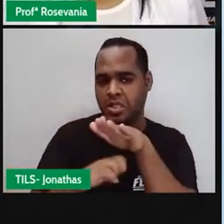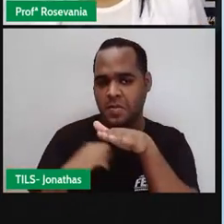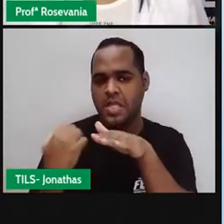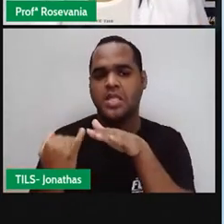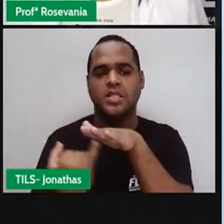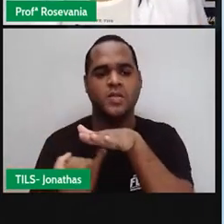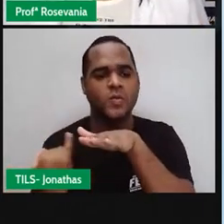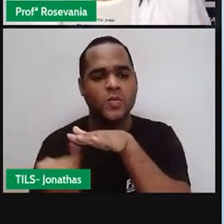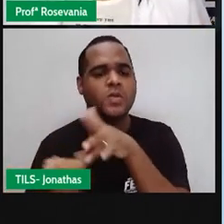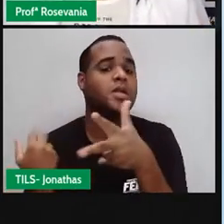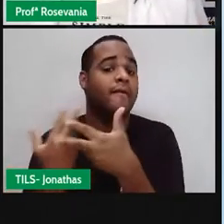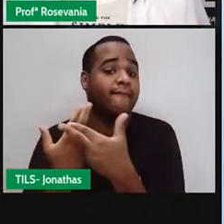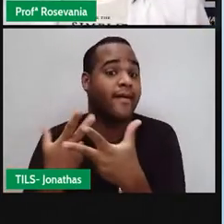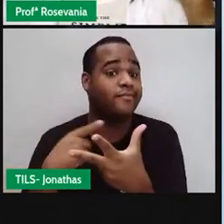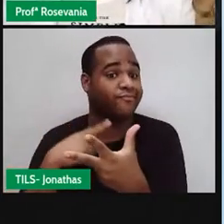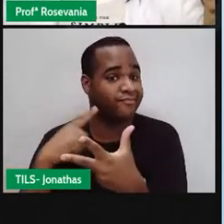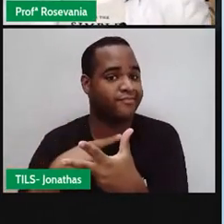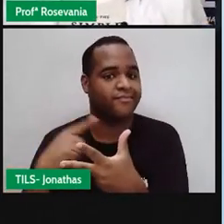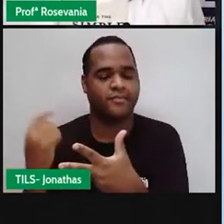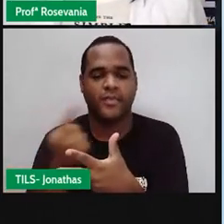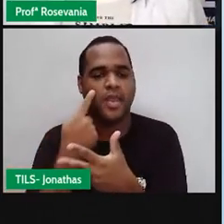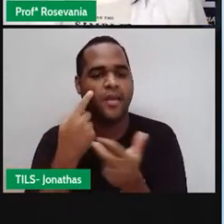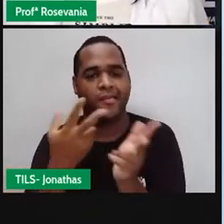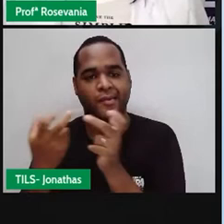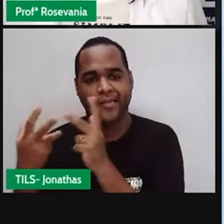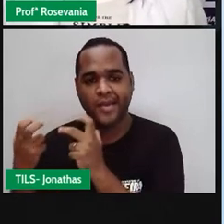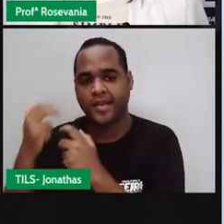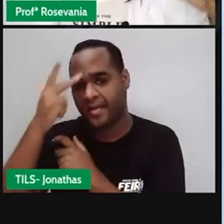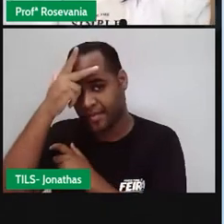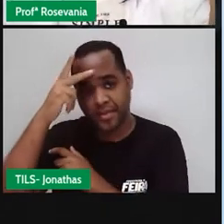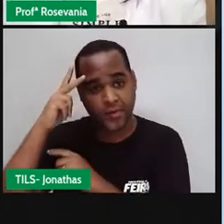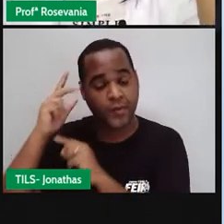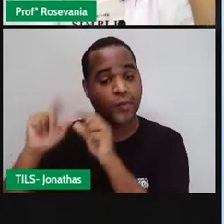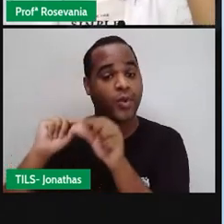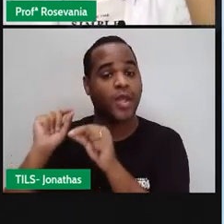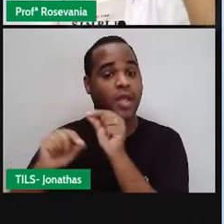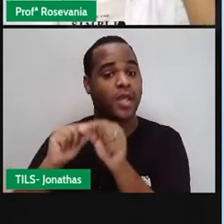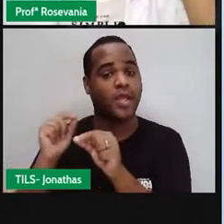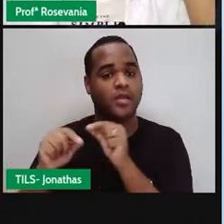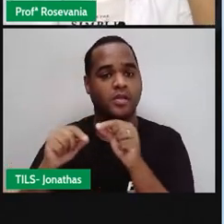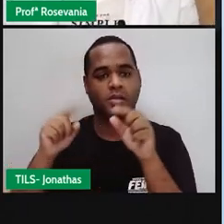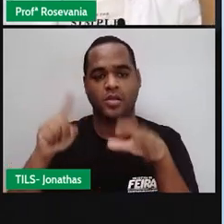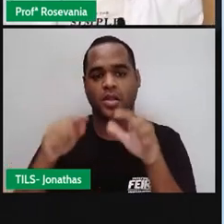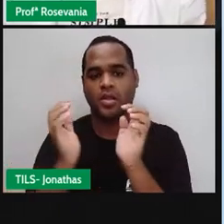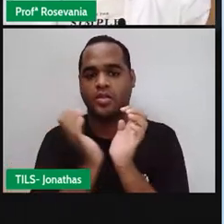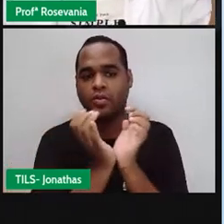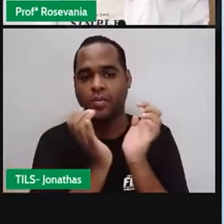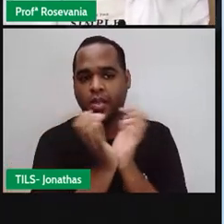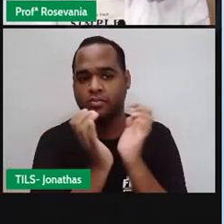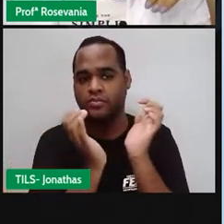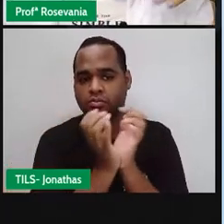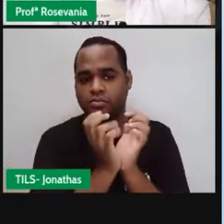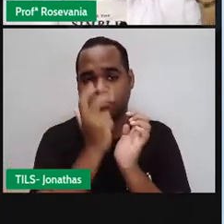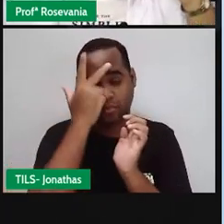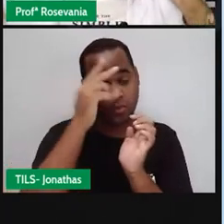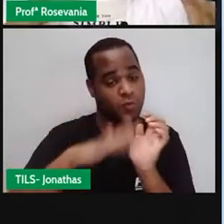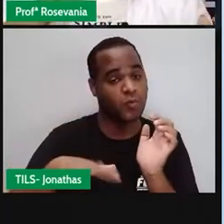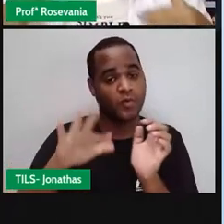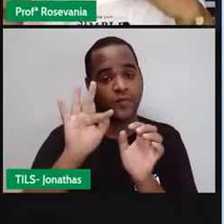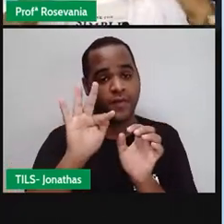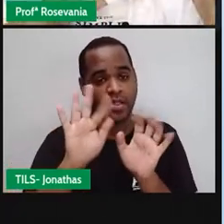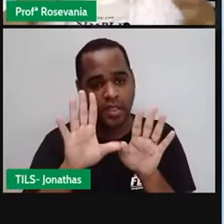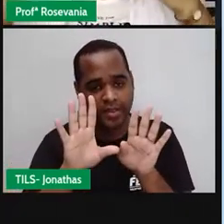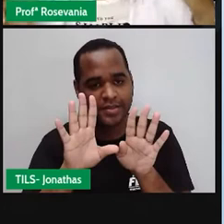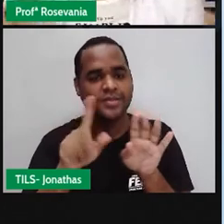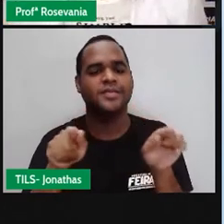percebe esses gases. A gente aqui mesmo ouve um período do que quem, né, mora ali no Tomba e quem mora no Feira 10, né, que é